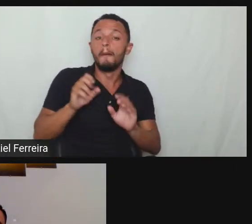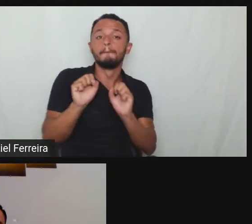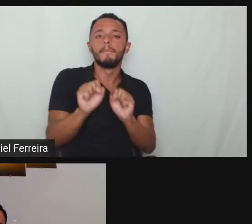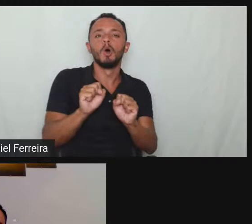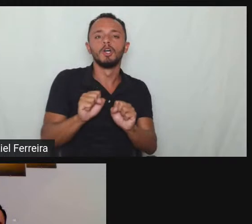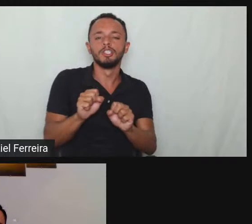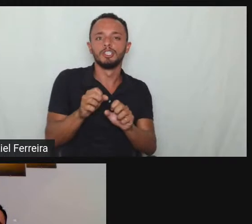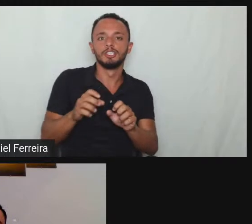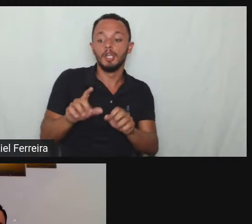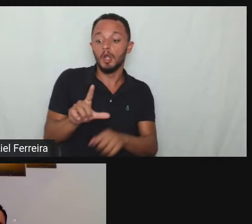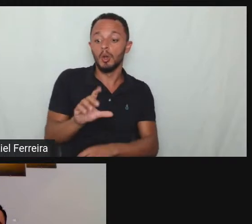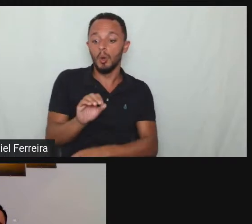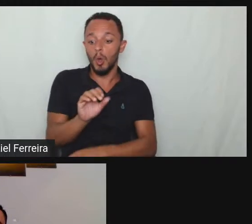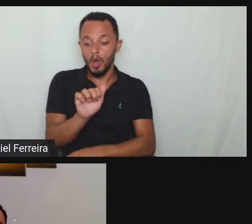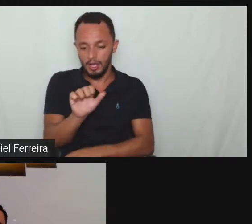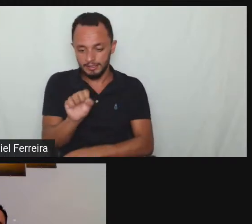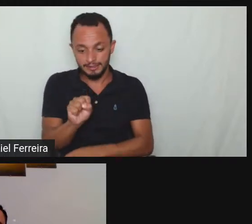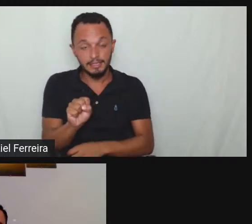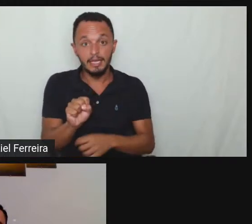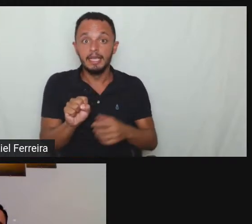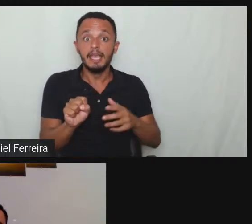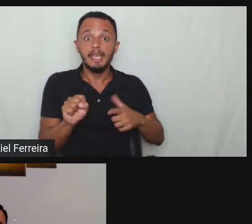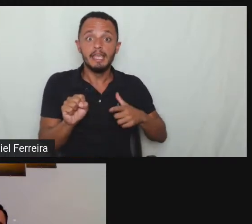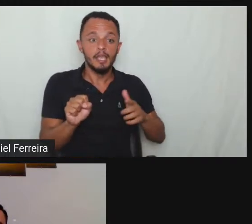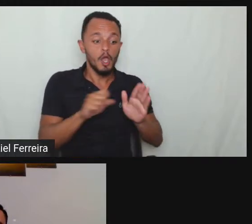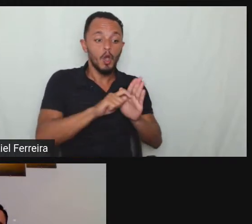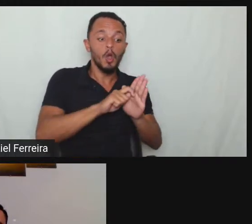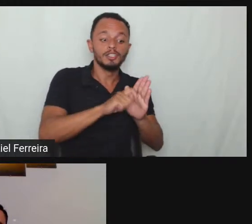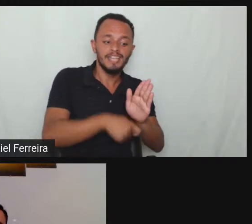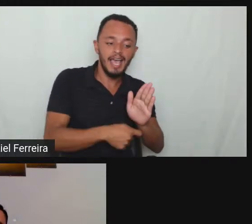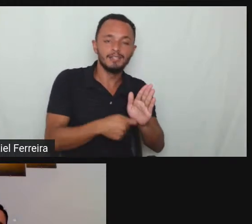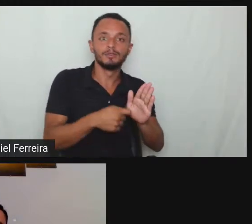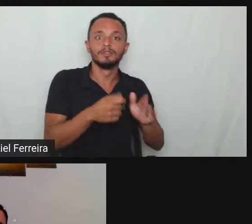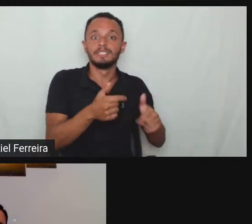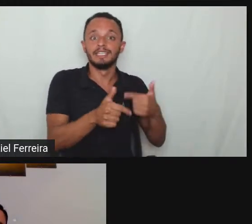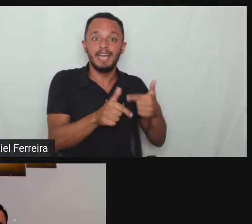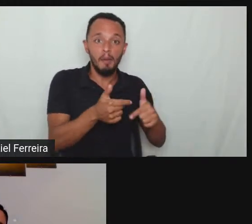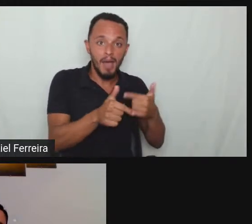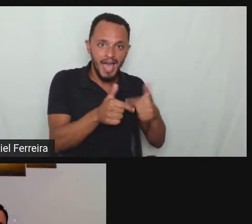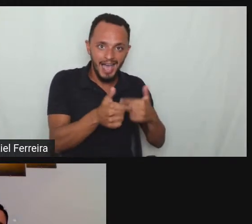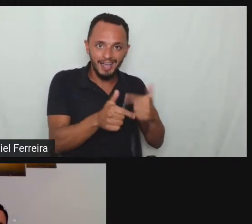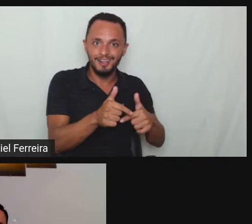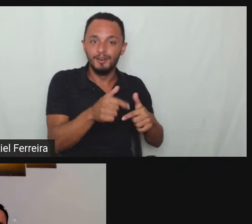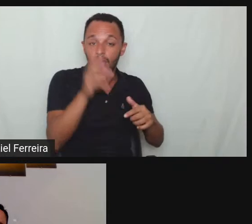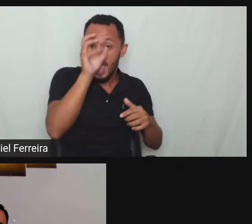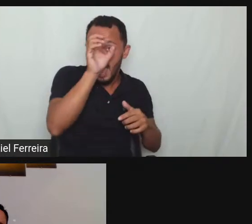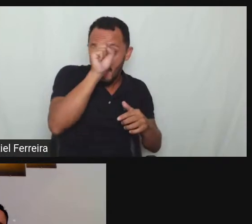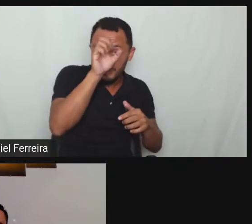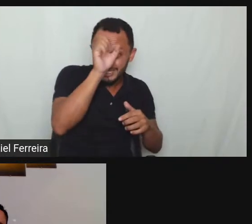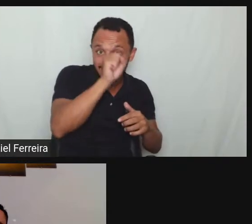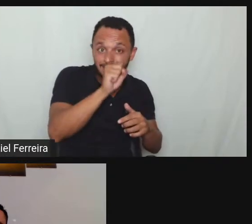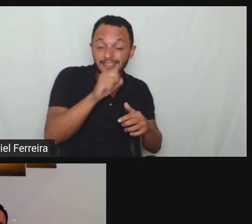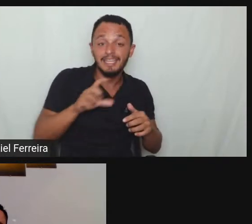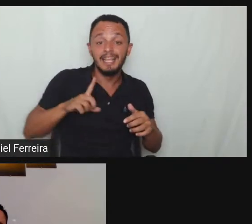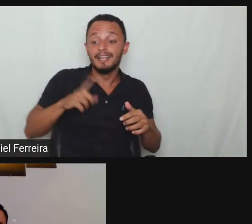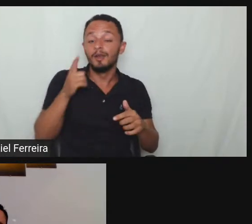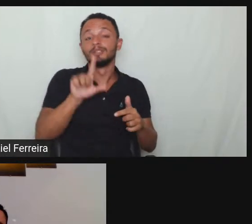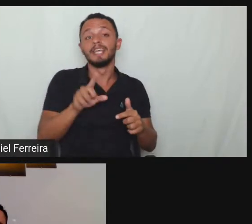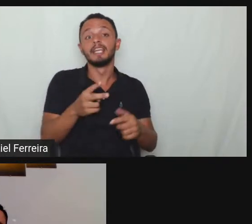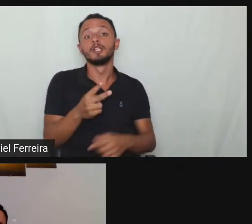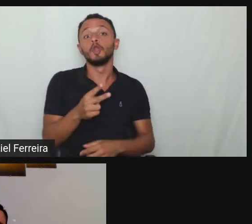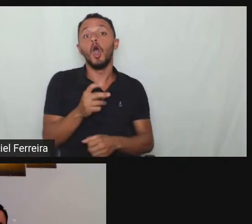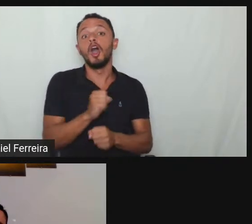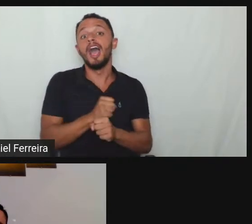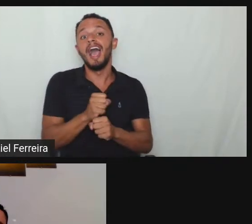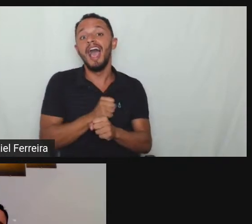tá sem perder seu benefício desde que seja comunicado ao nss tá então vale essa observação aí para vocês